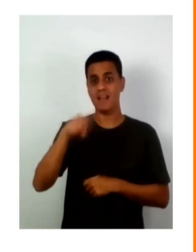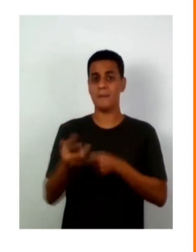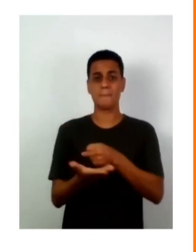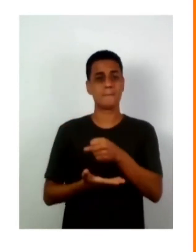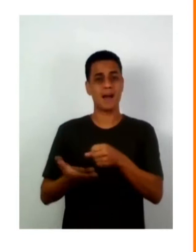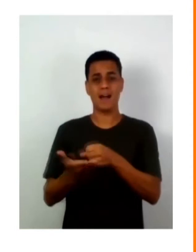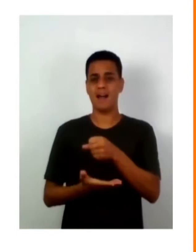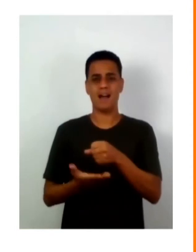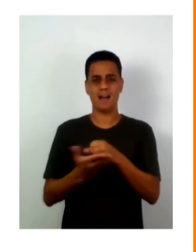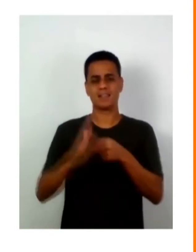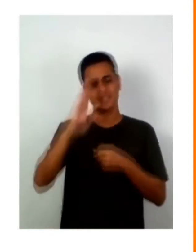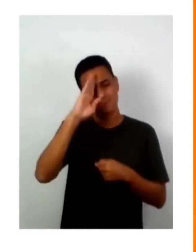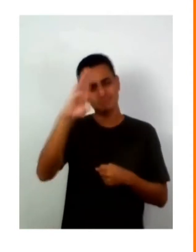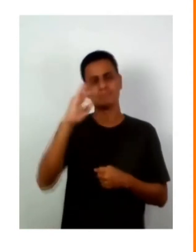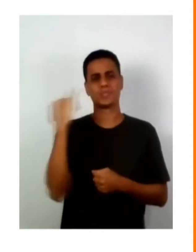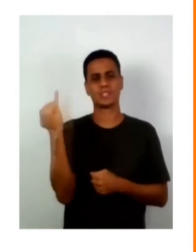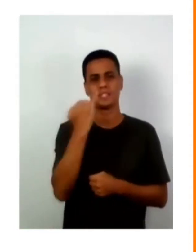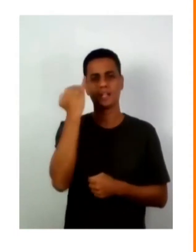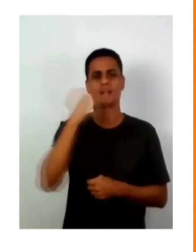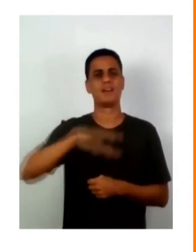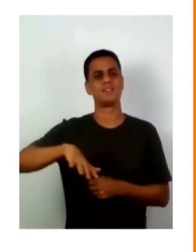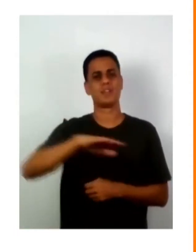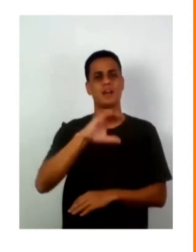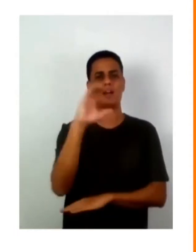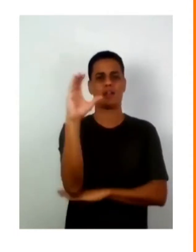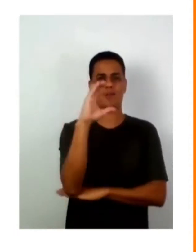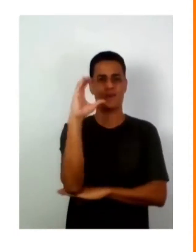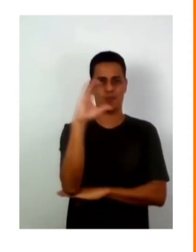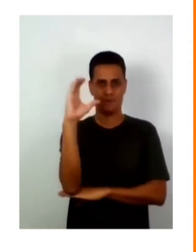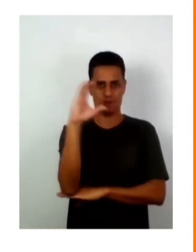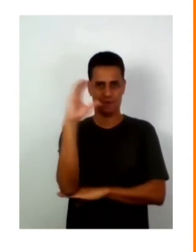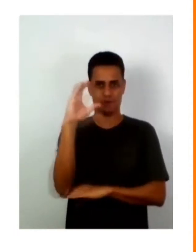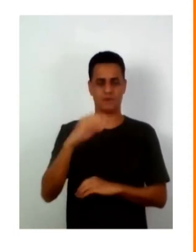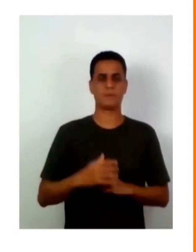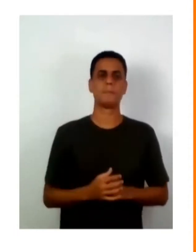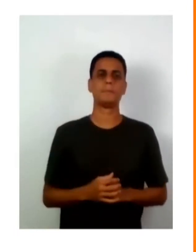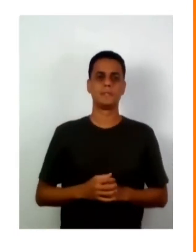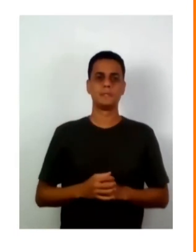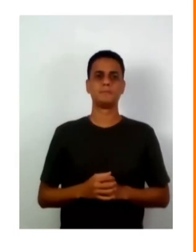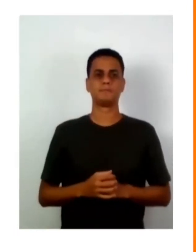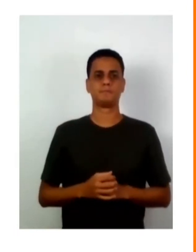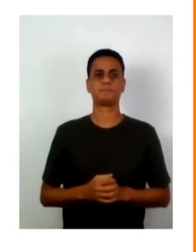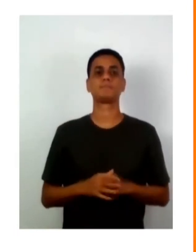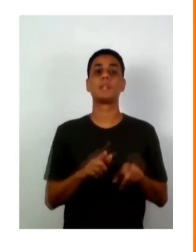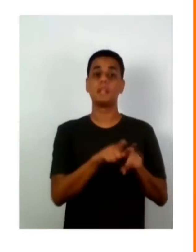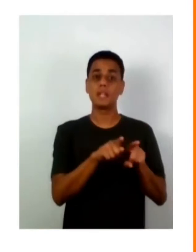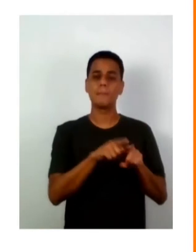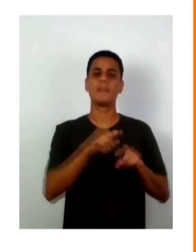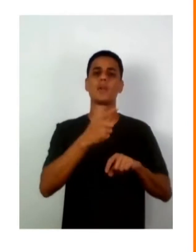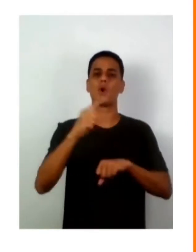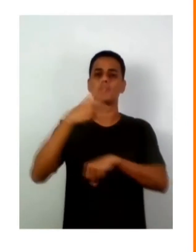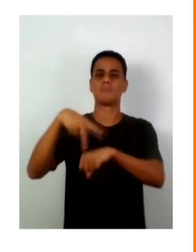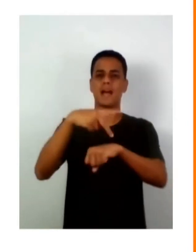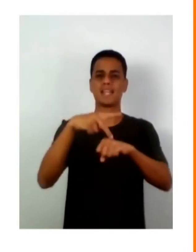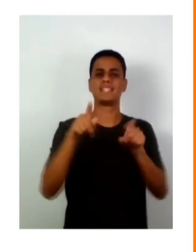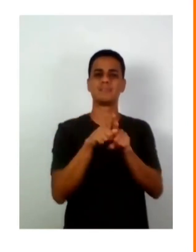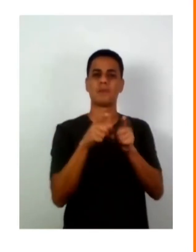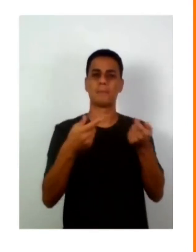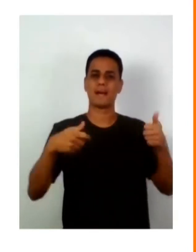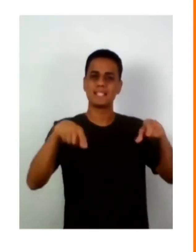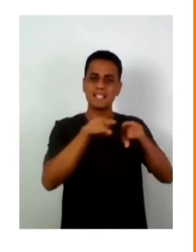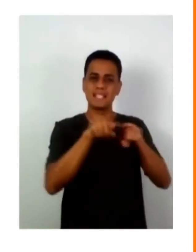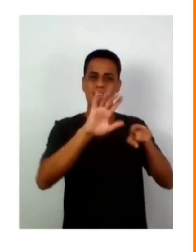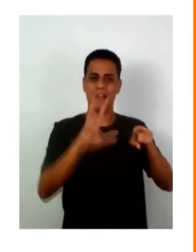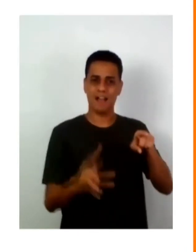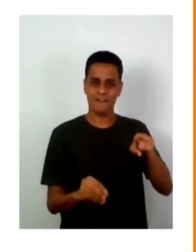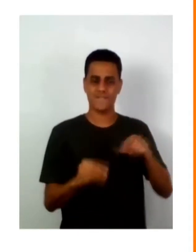para a construção da paz, particularmente na Colômbia. São críticas porque nós trabalhamos também com 11 países